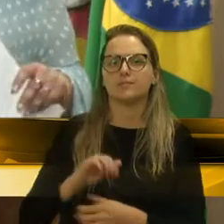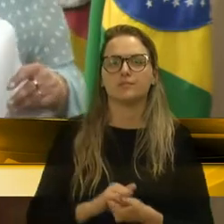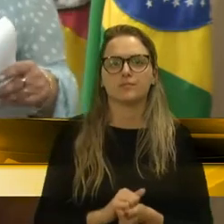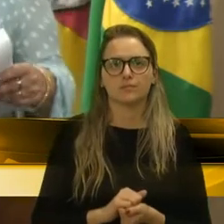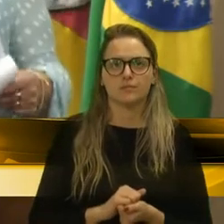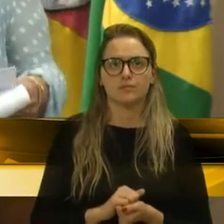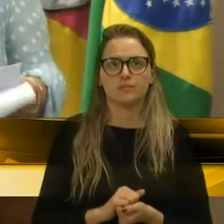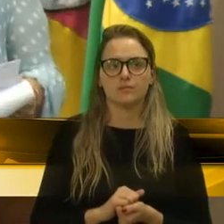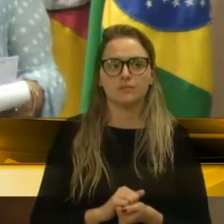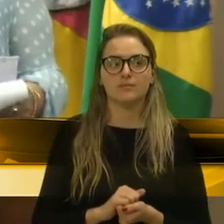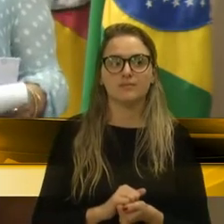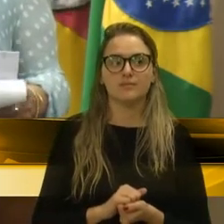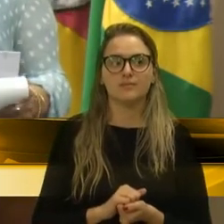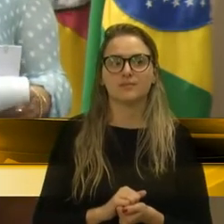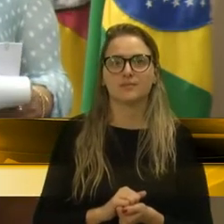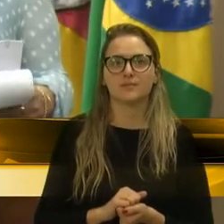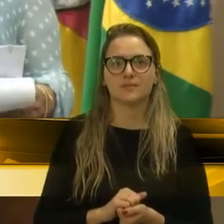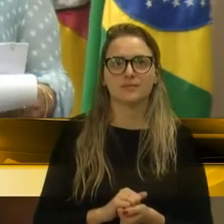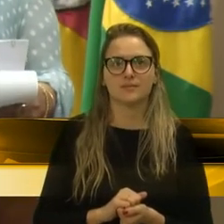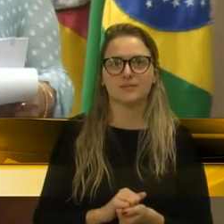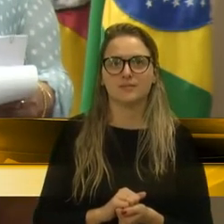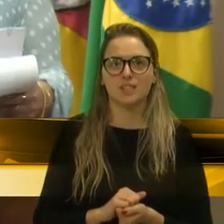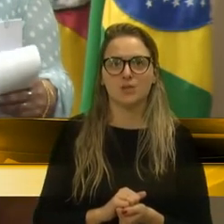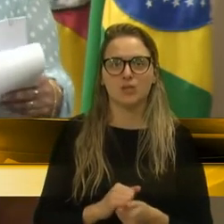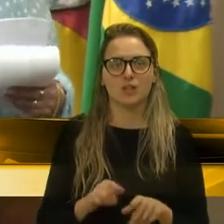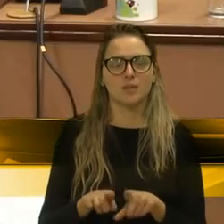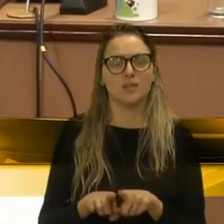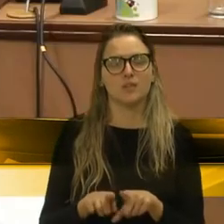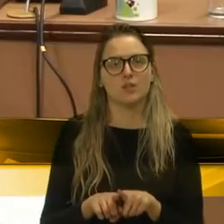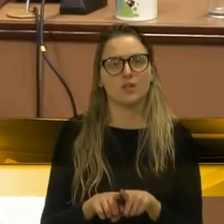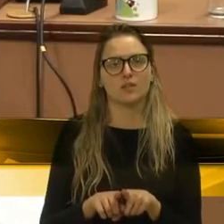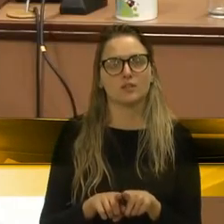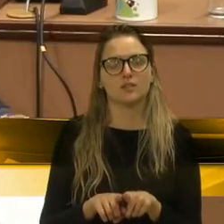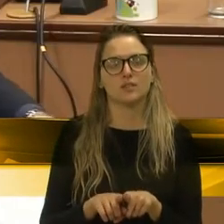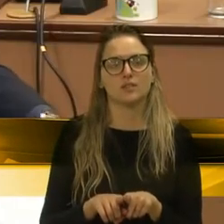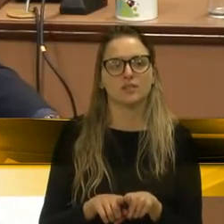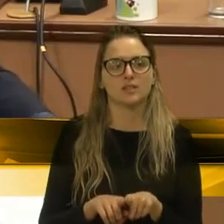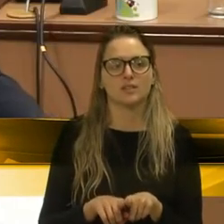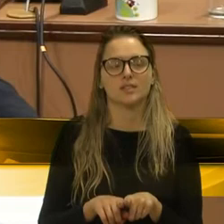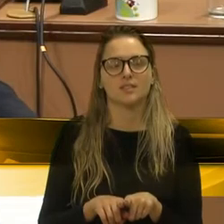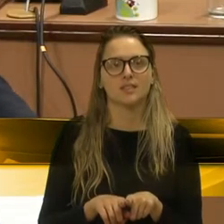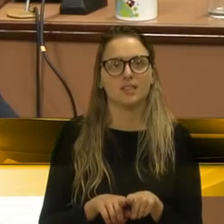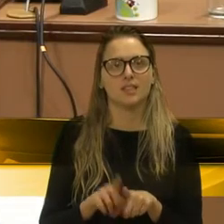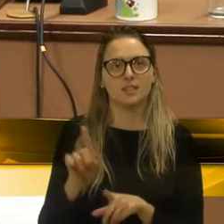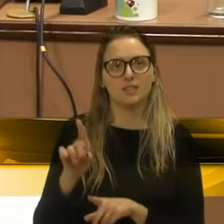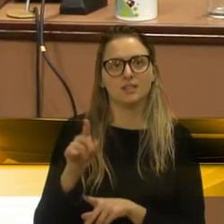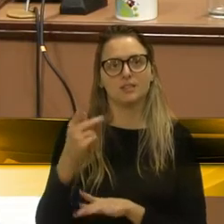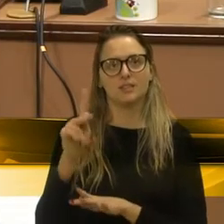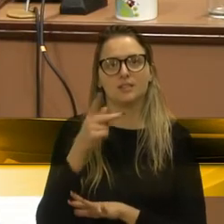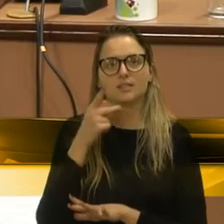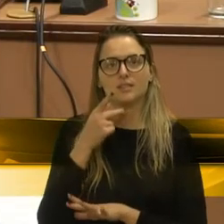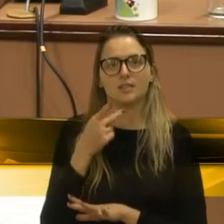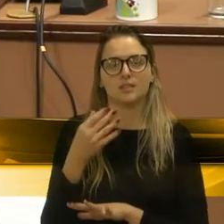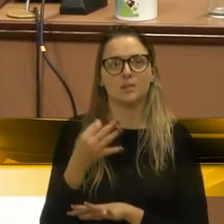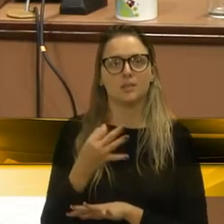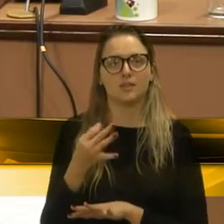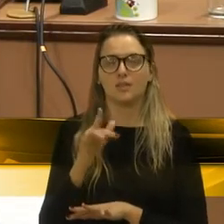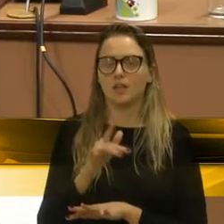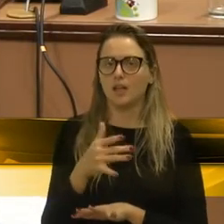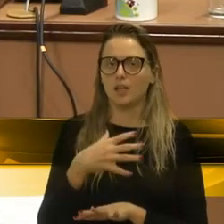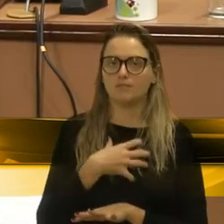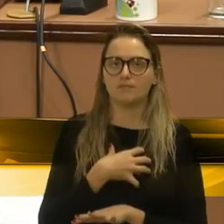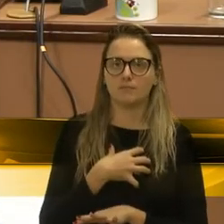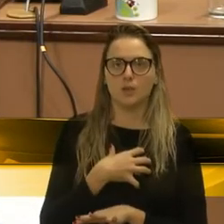Passeu a parte, vereador. Muito obrigado, vereadora Gladys. Olha, situação extremamente triste.